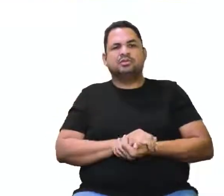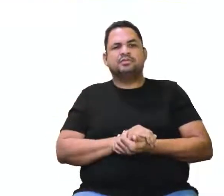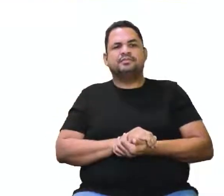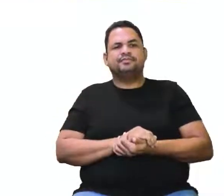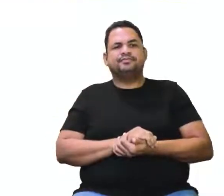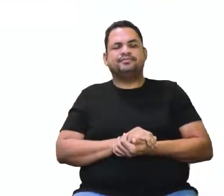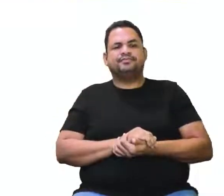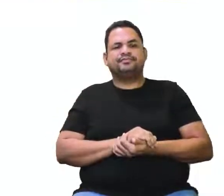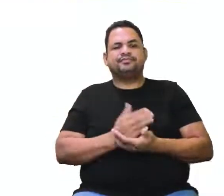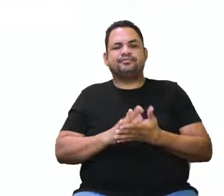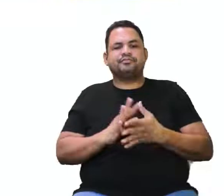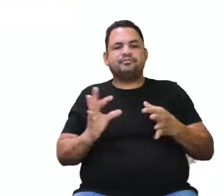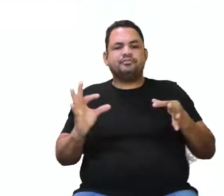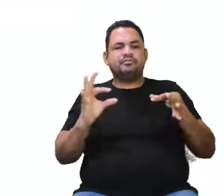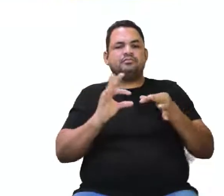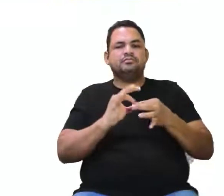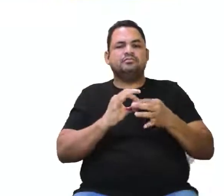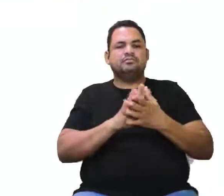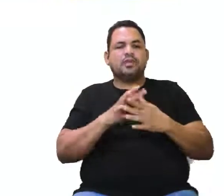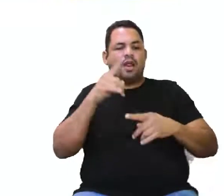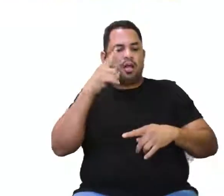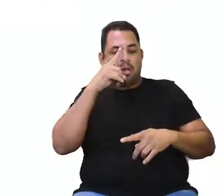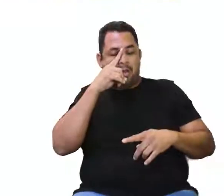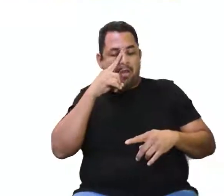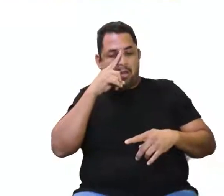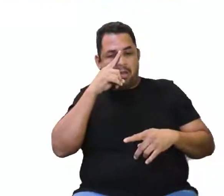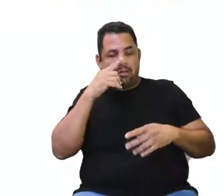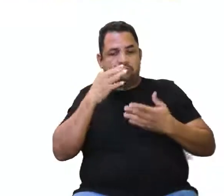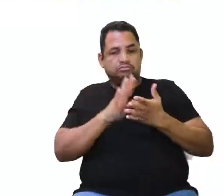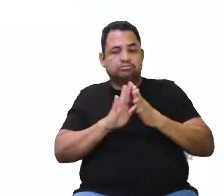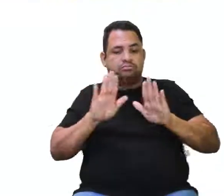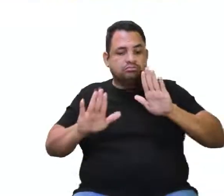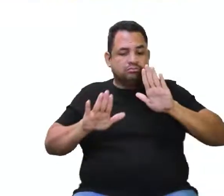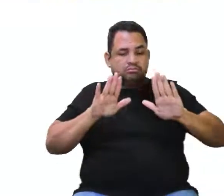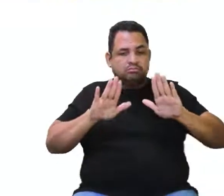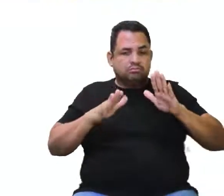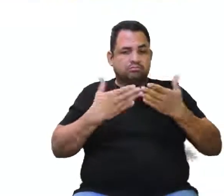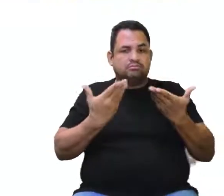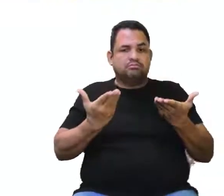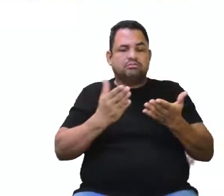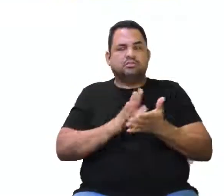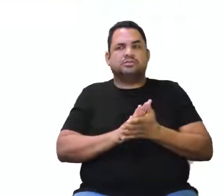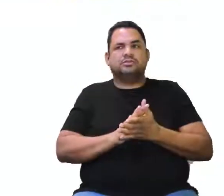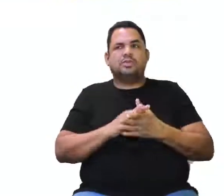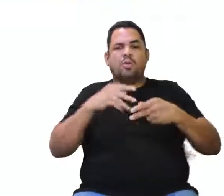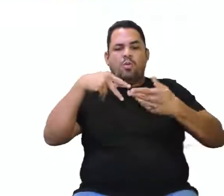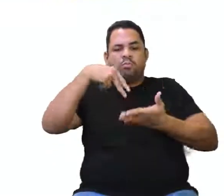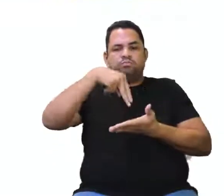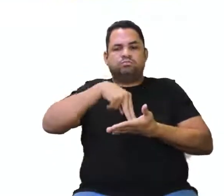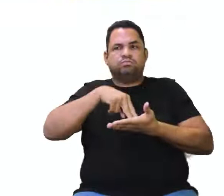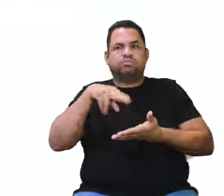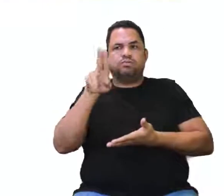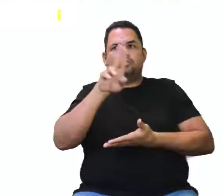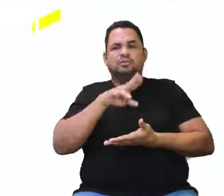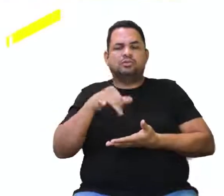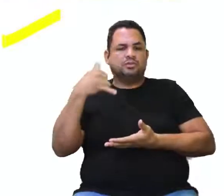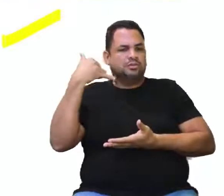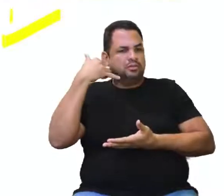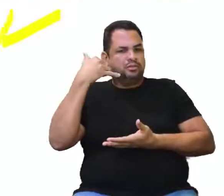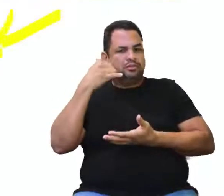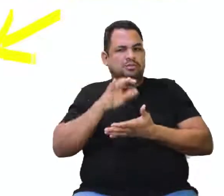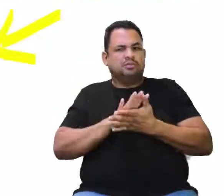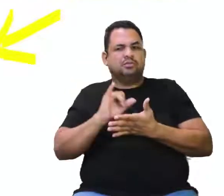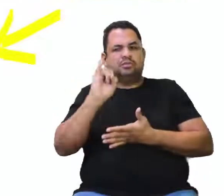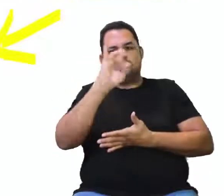bem. Então, a questão está associada aos riscos e cuidados com a postura no uso do celular. E